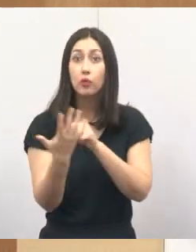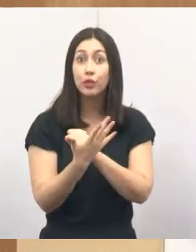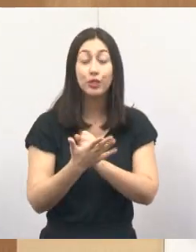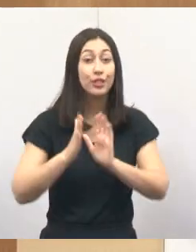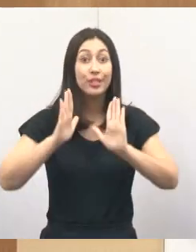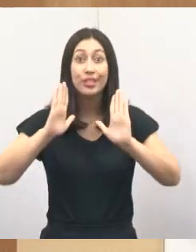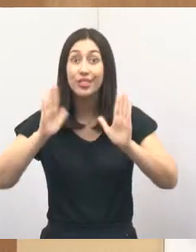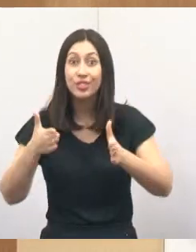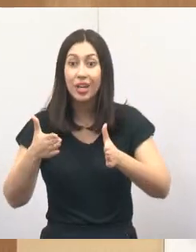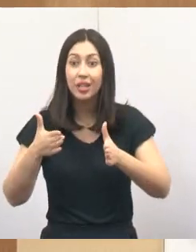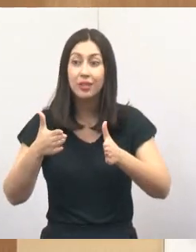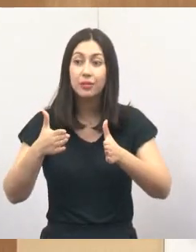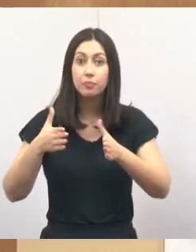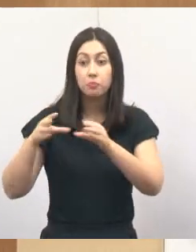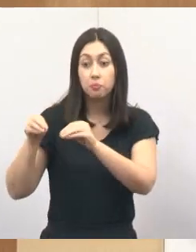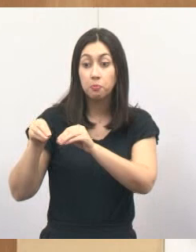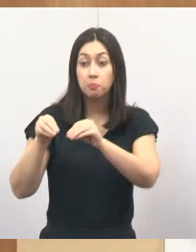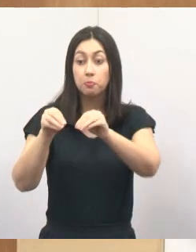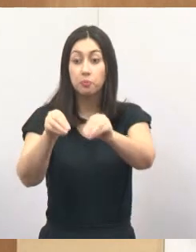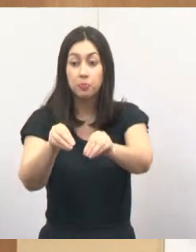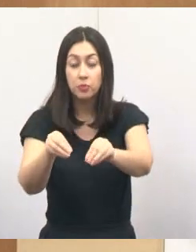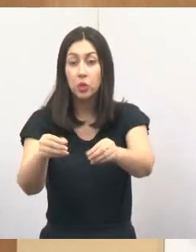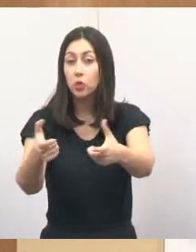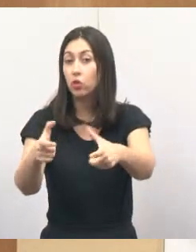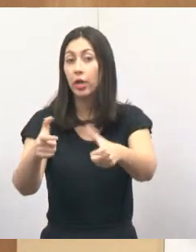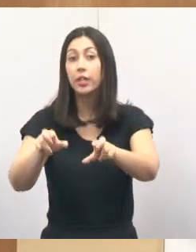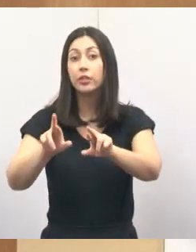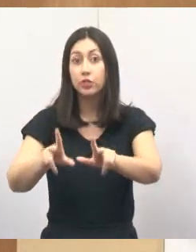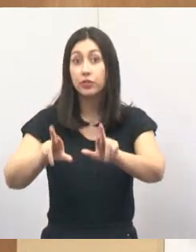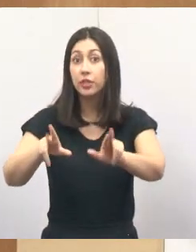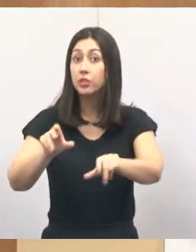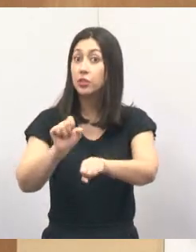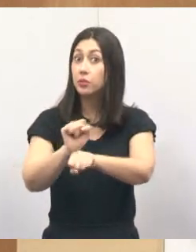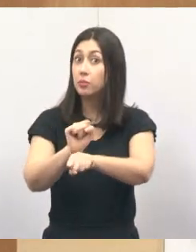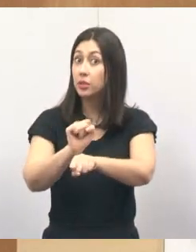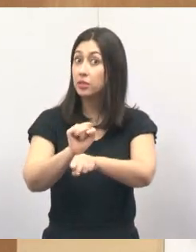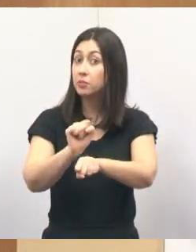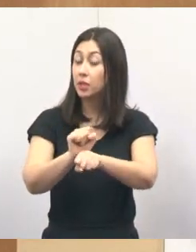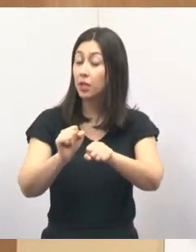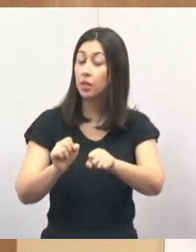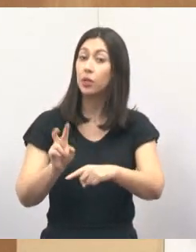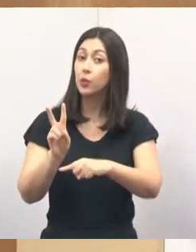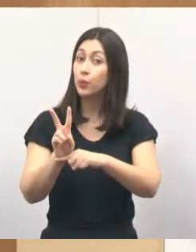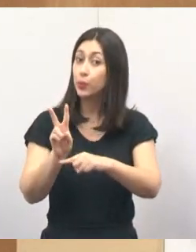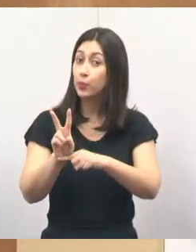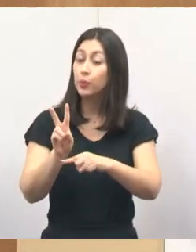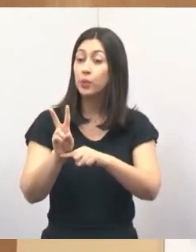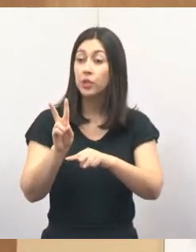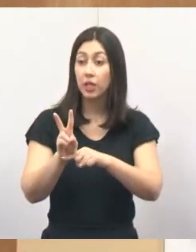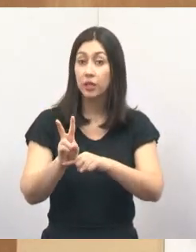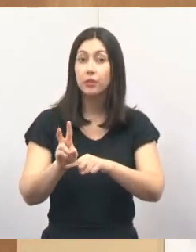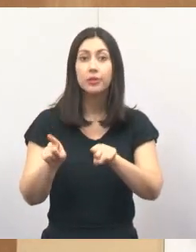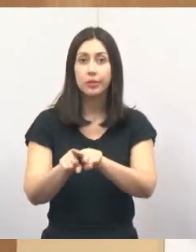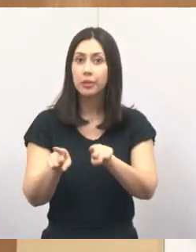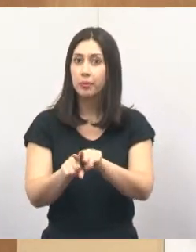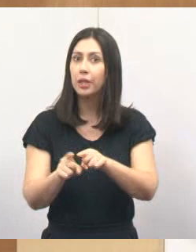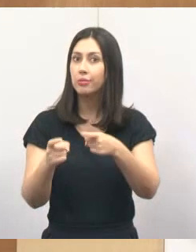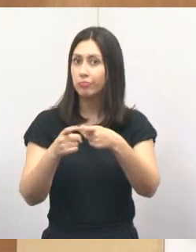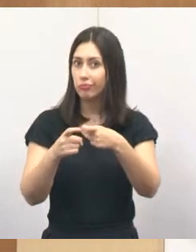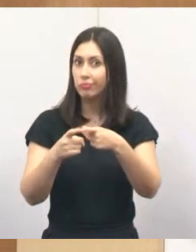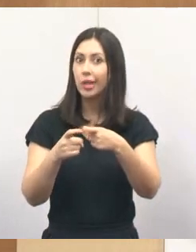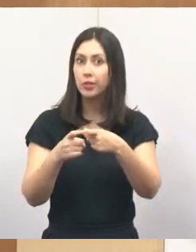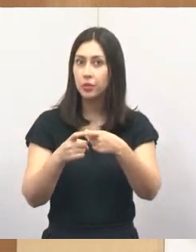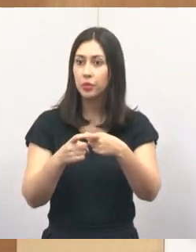imediatamente colocada para dentro, para um outro setor, para aguardar o seu atendimento e, geralmente, já vai direto para o médico.